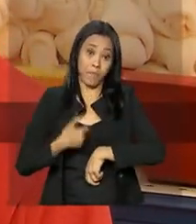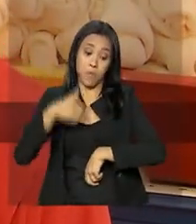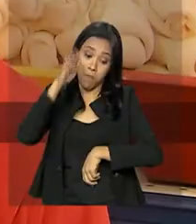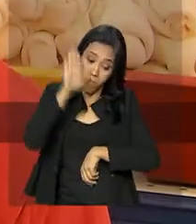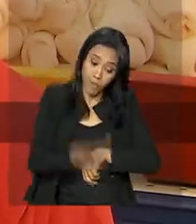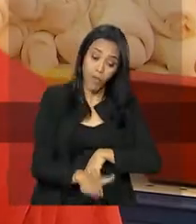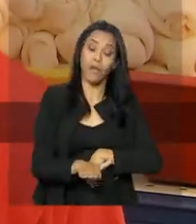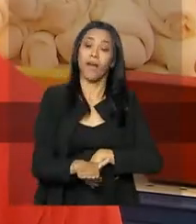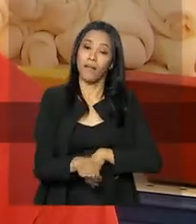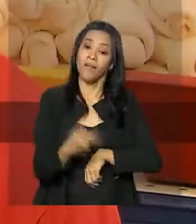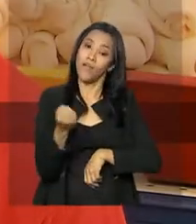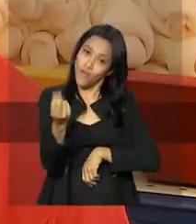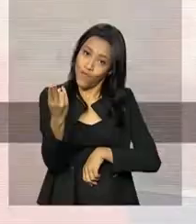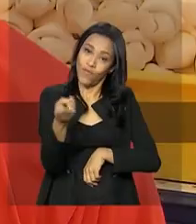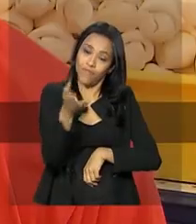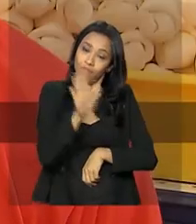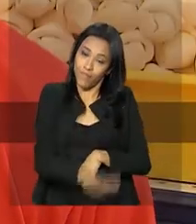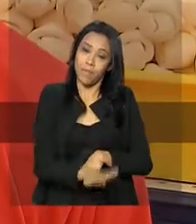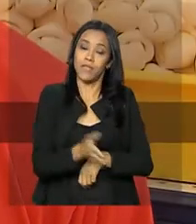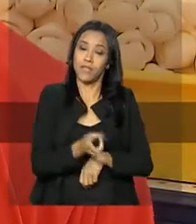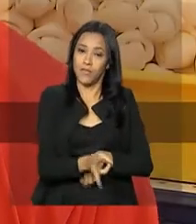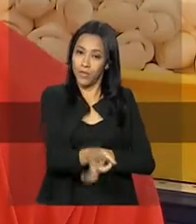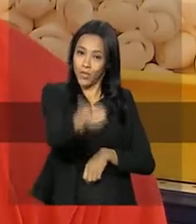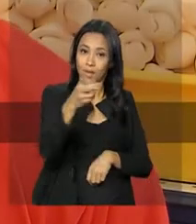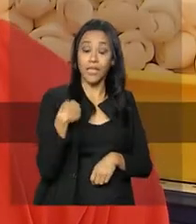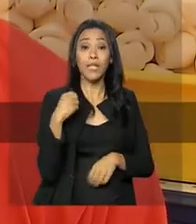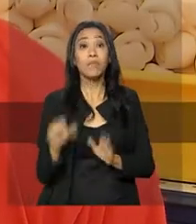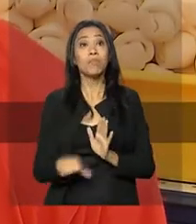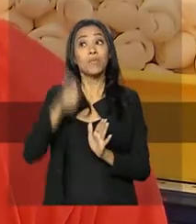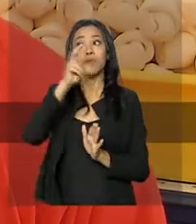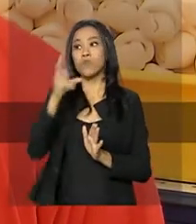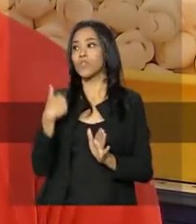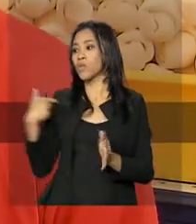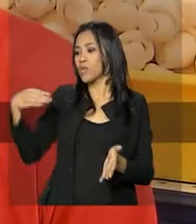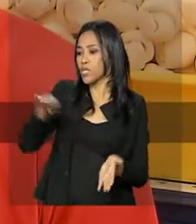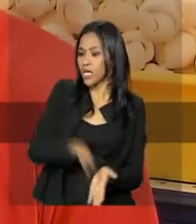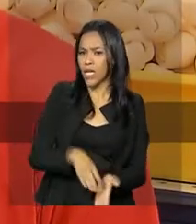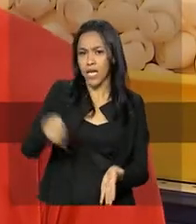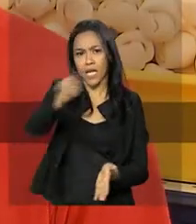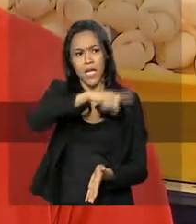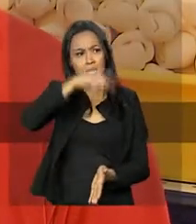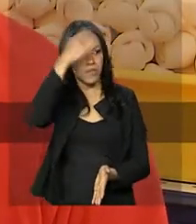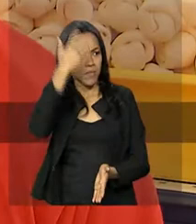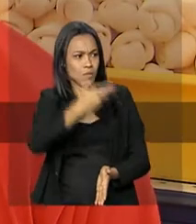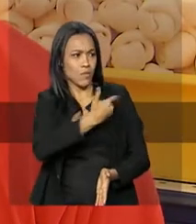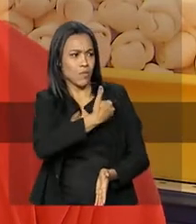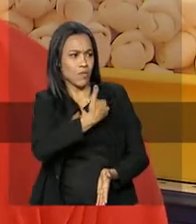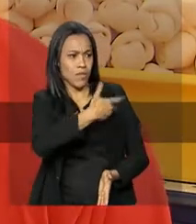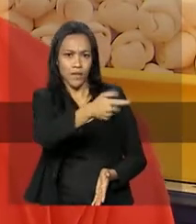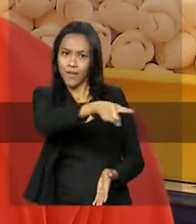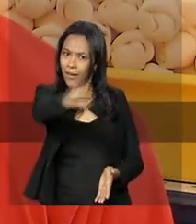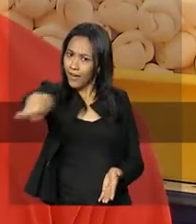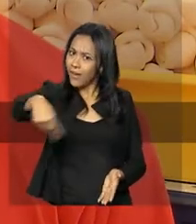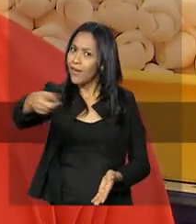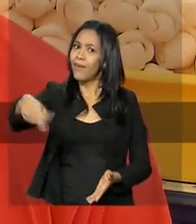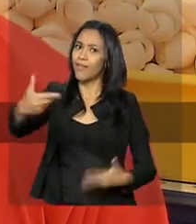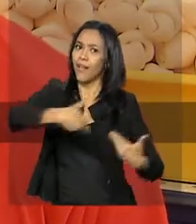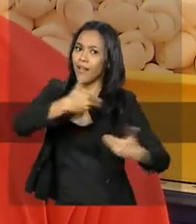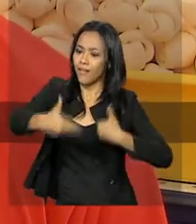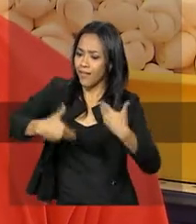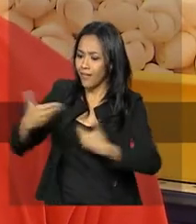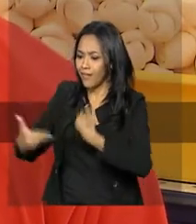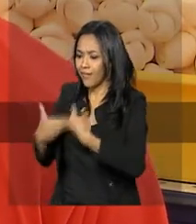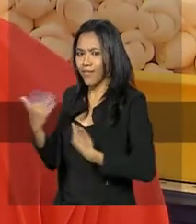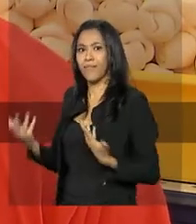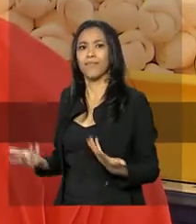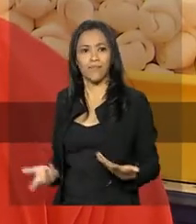tempo aqui, eu vou seguir aqui. Desde o primeiro dia que eu cheguei na empresa, os companheiros, os demais, eu fico